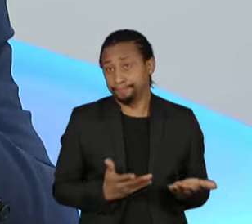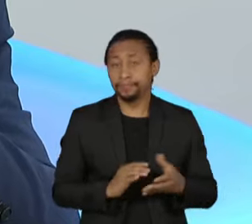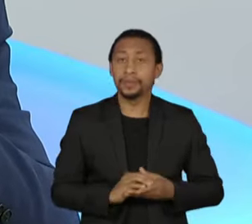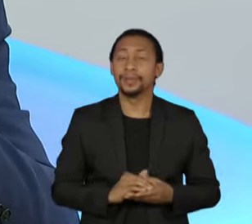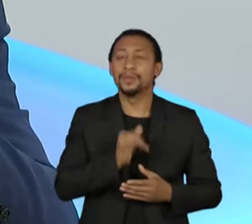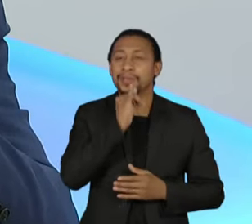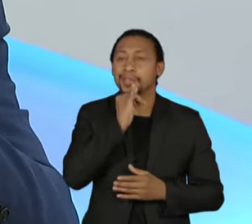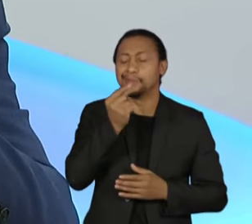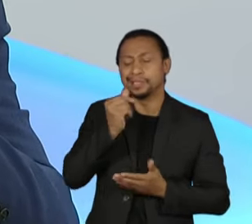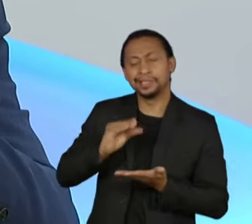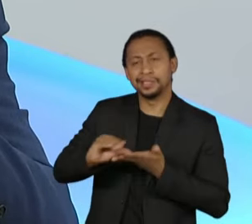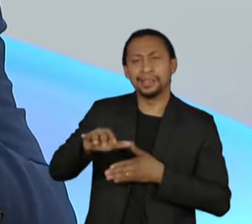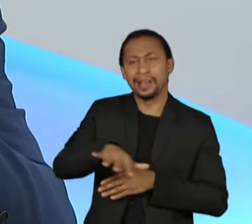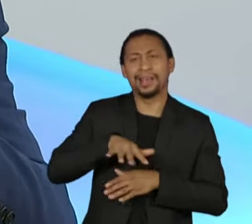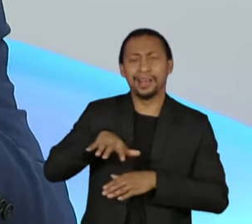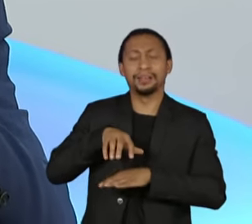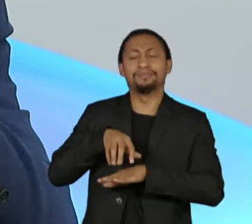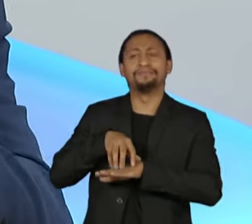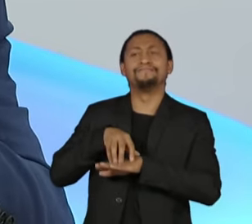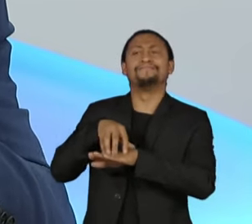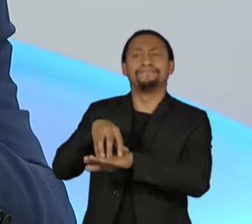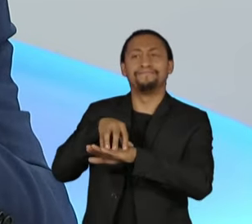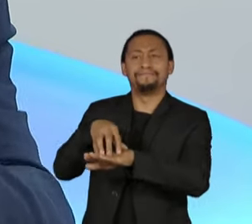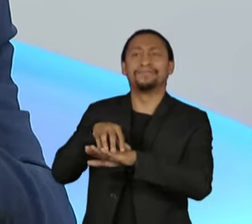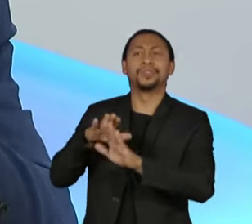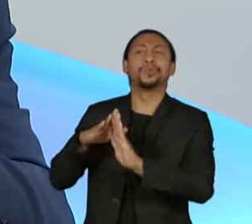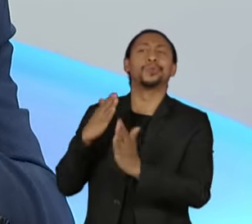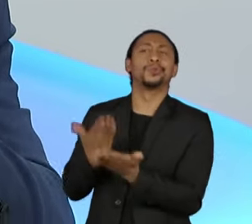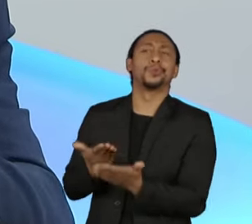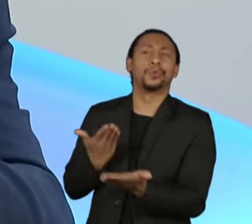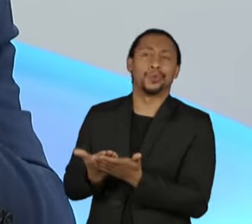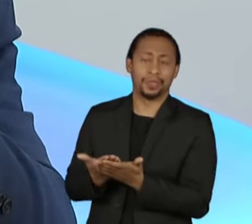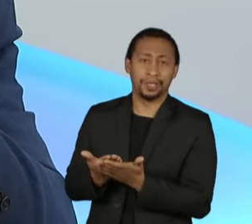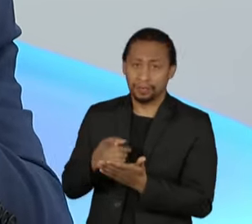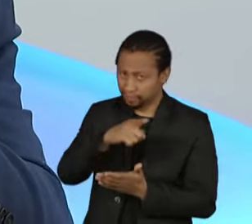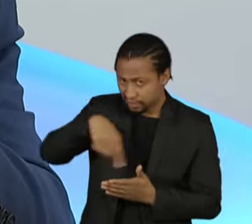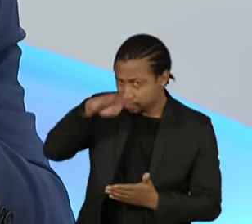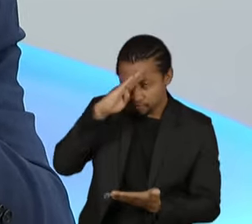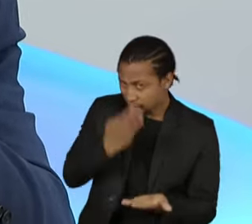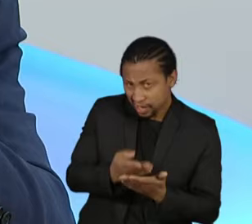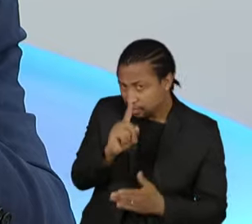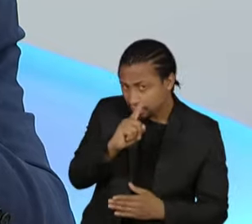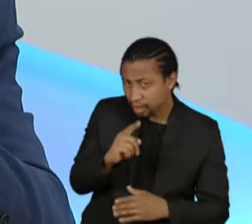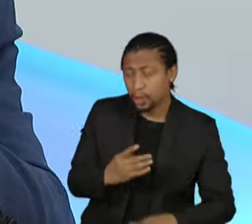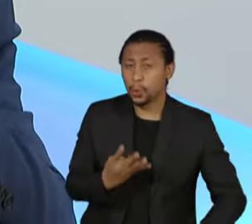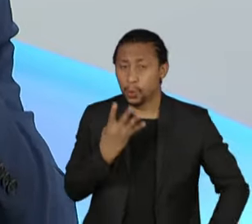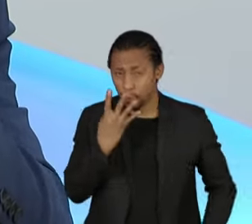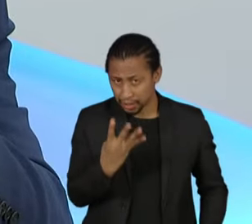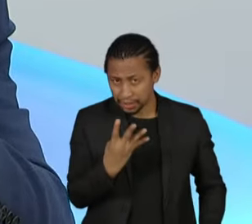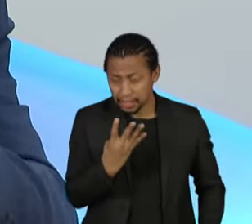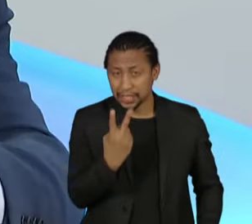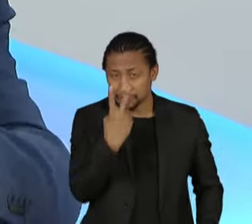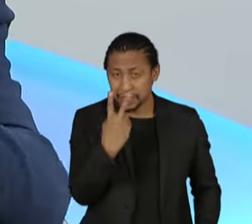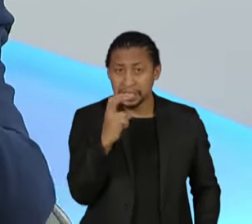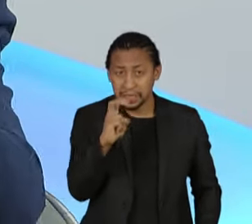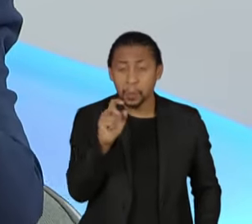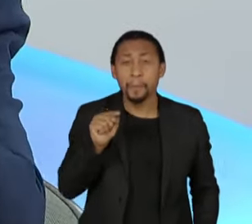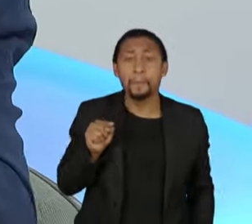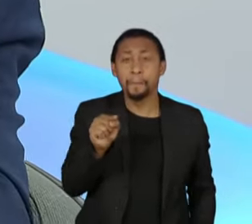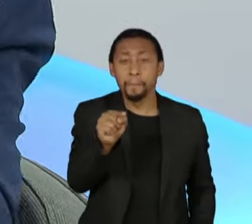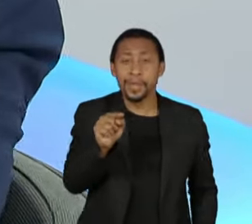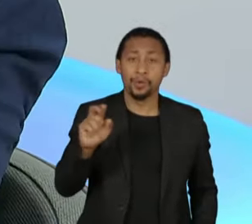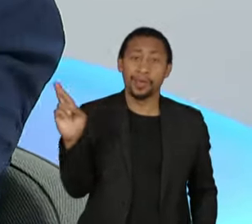transporte escolar, você não vai acreditar, mas o número é esse, 425 mil reais para o Brasil inteiro,